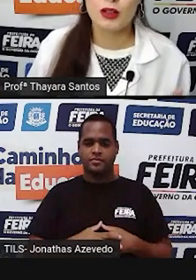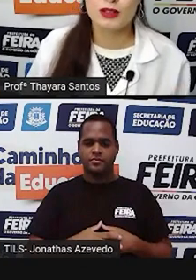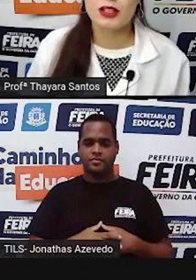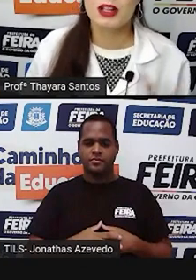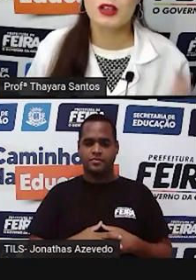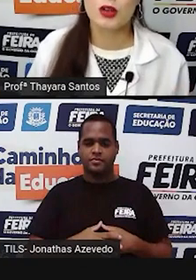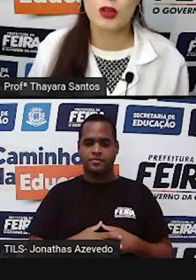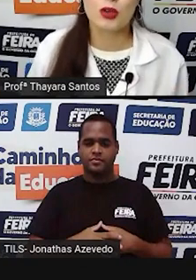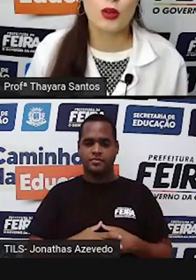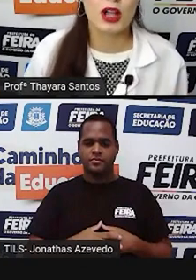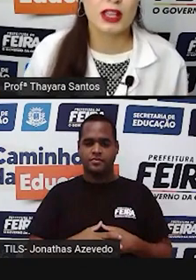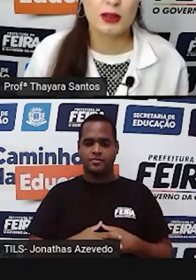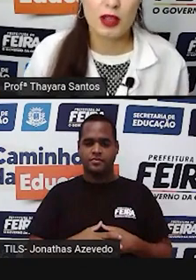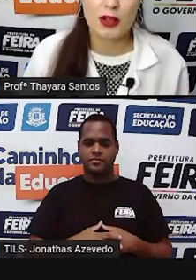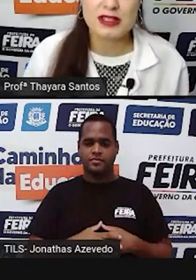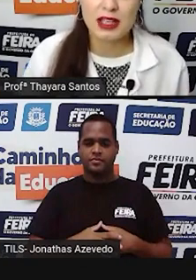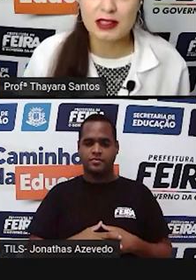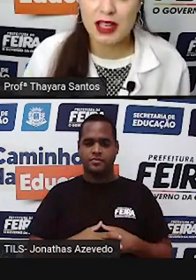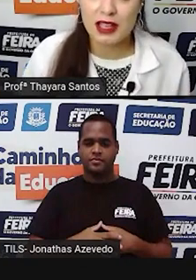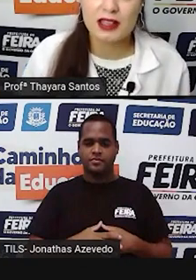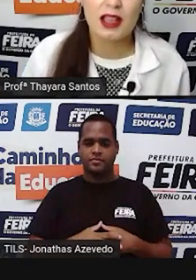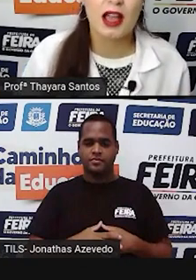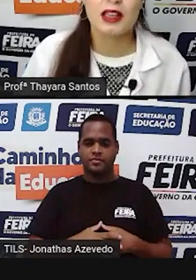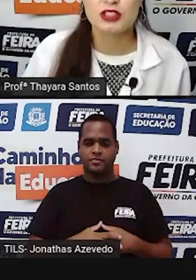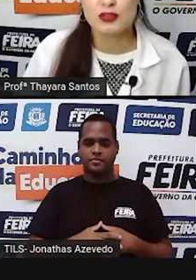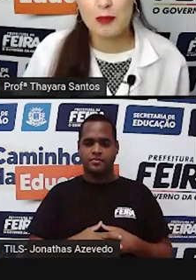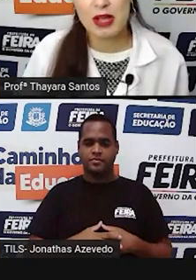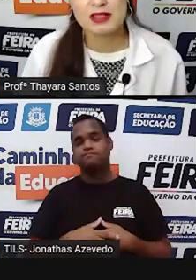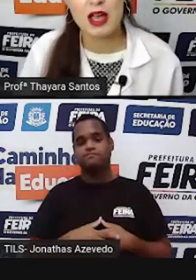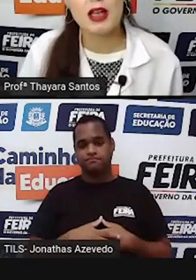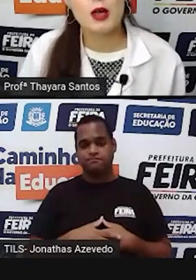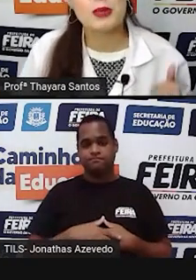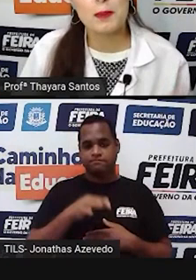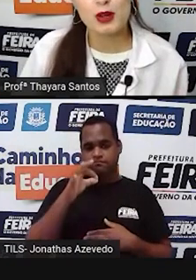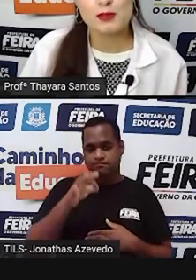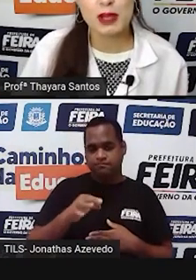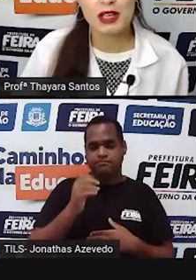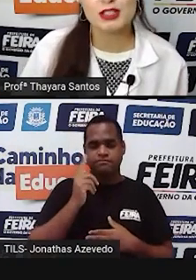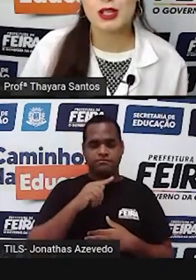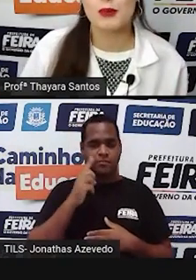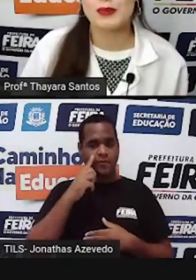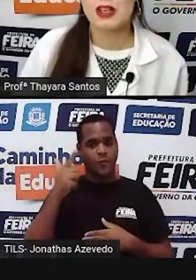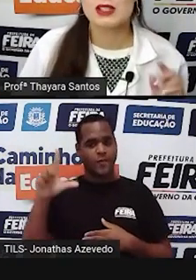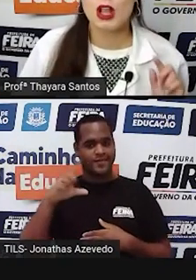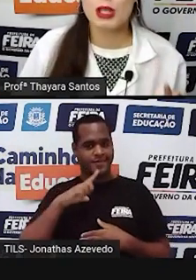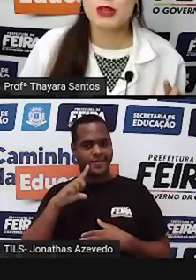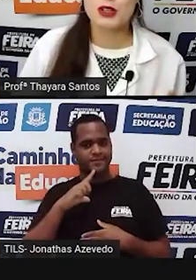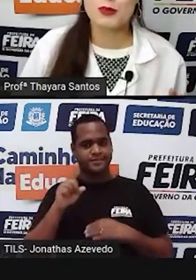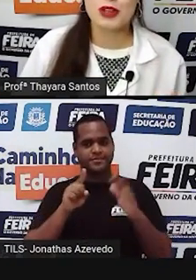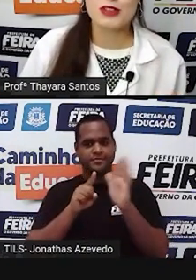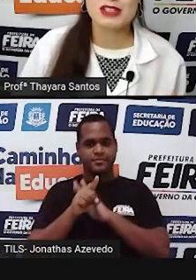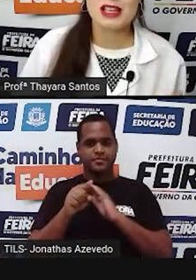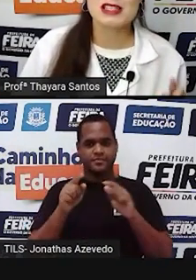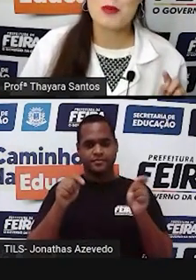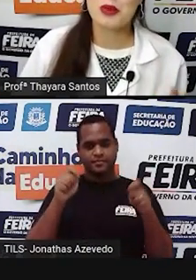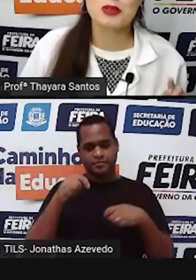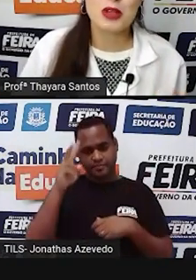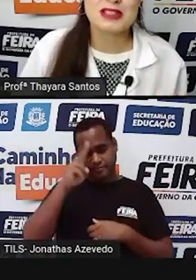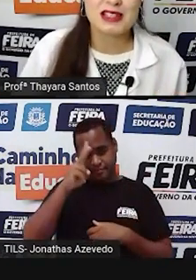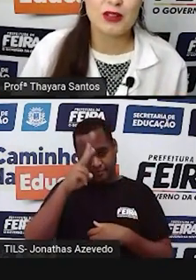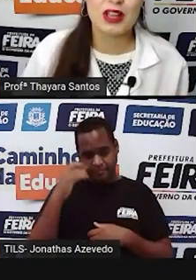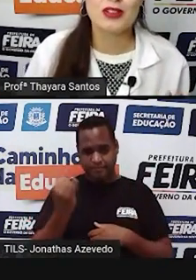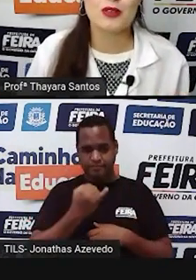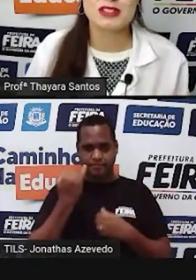Ó, ele colocou aí, eu acertei. Aí, a gente vai passar para a próxima questão. Só lembrando para vocês, a